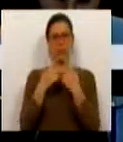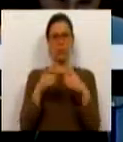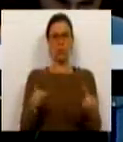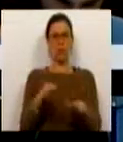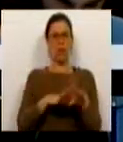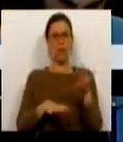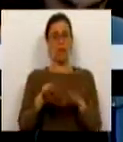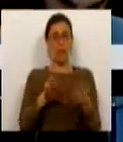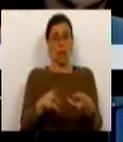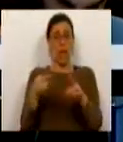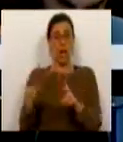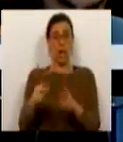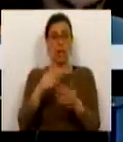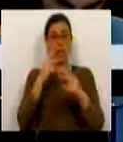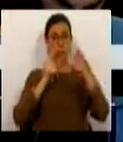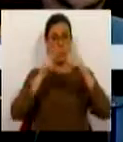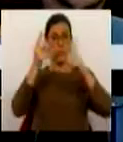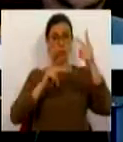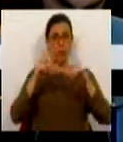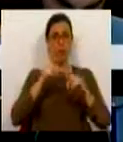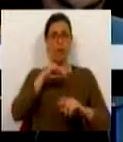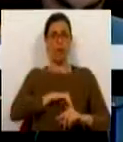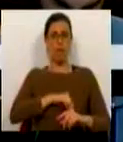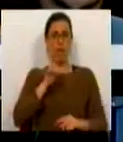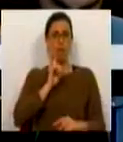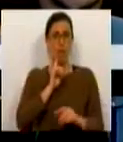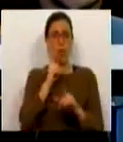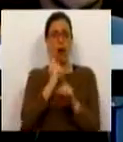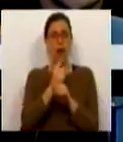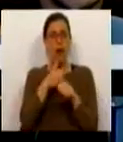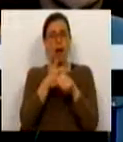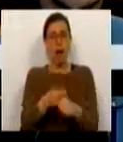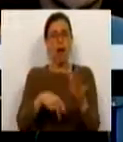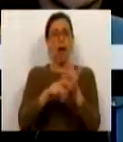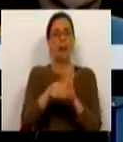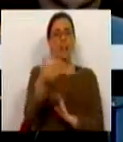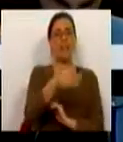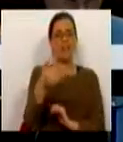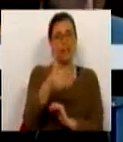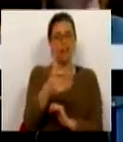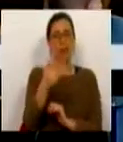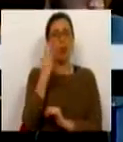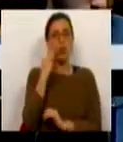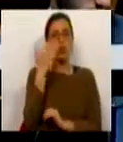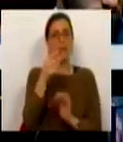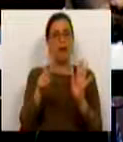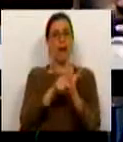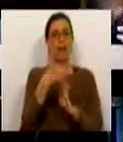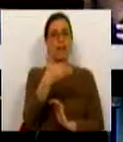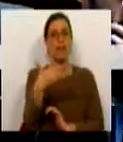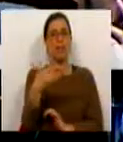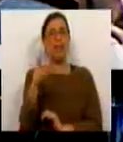aplicar à alteração do posicionamento remuneratório o disposto no artigo 7 do artigo